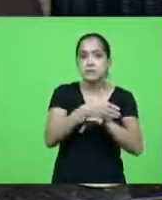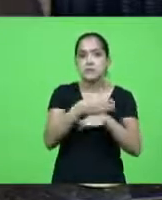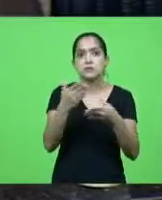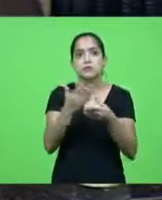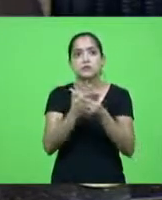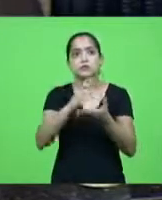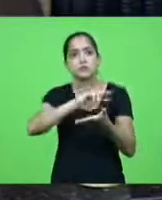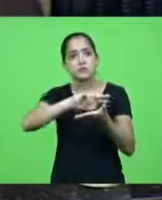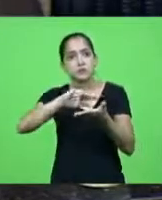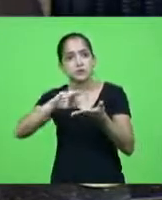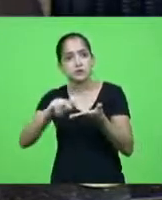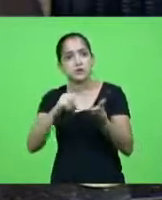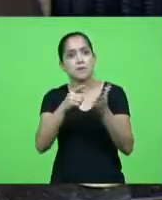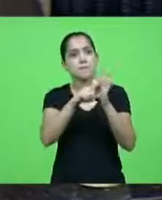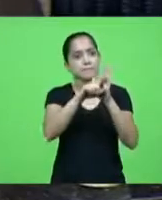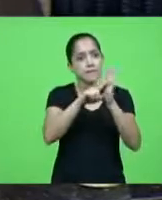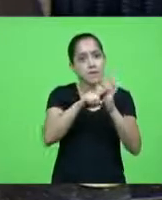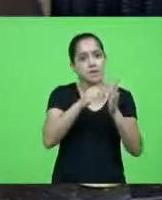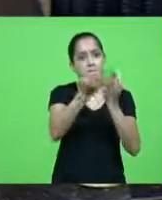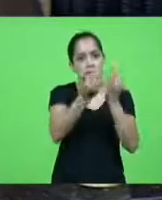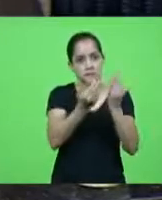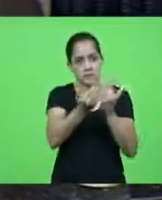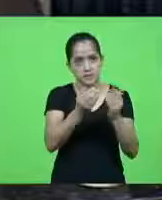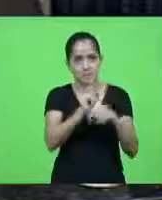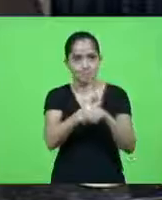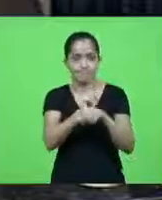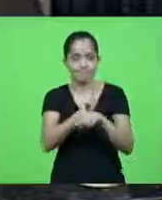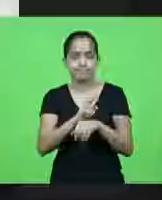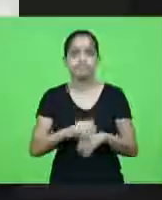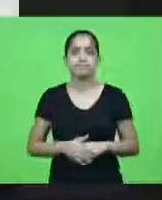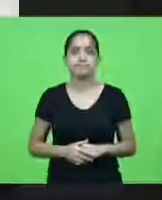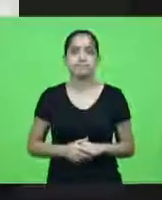para fazer a nossa boa fiscalização aqui nessa casa.